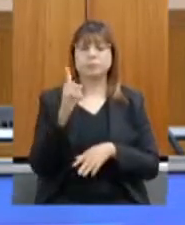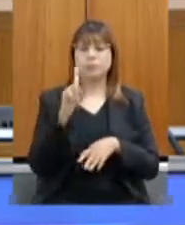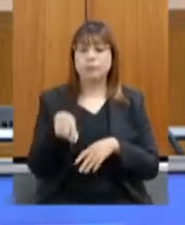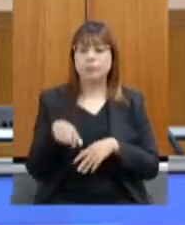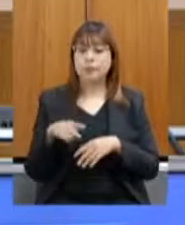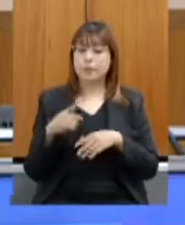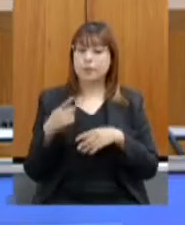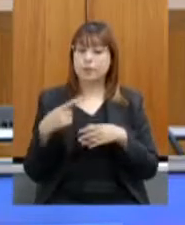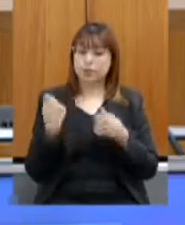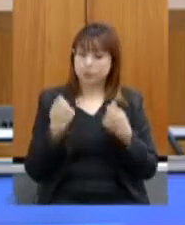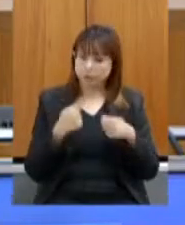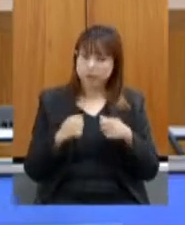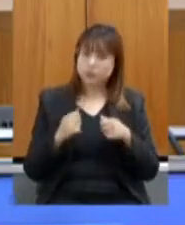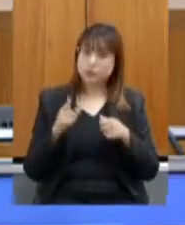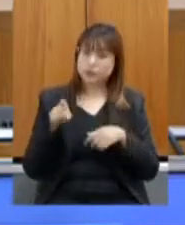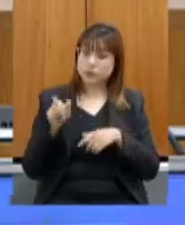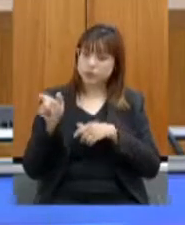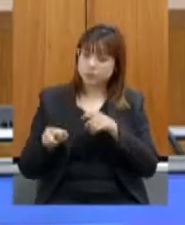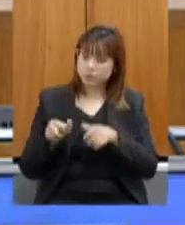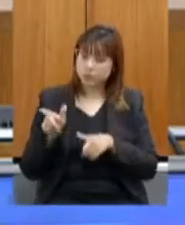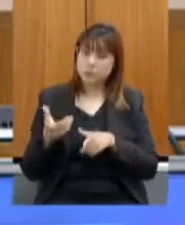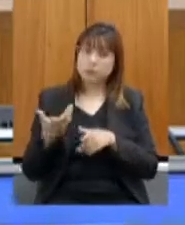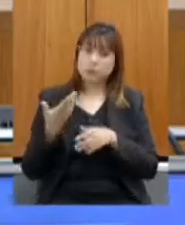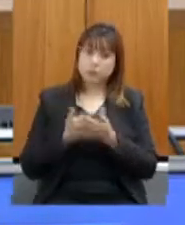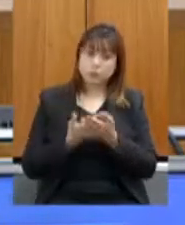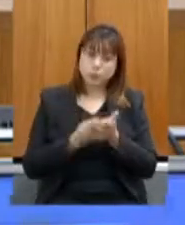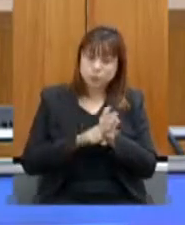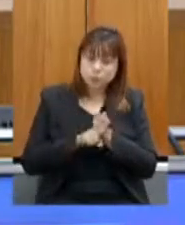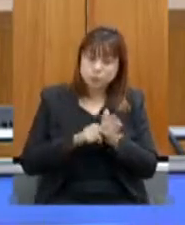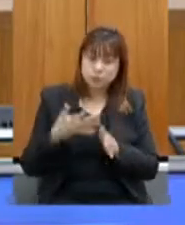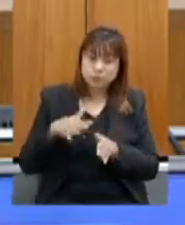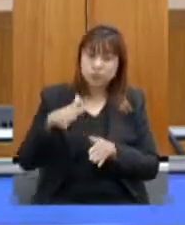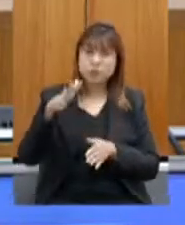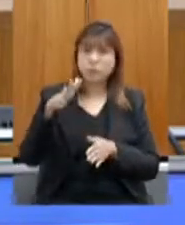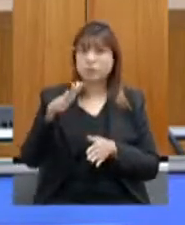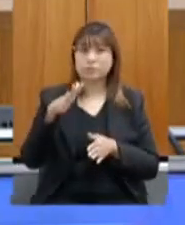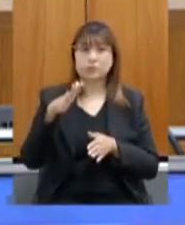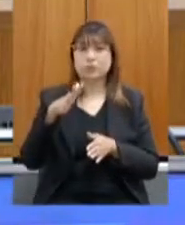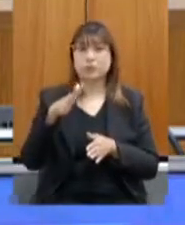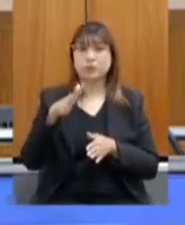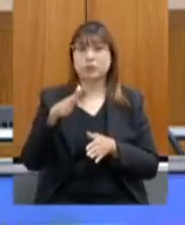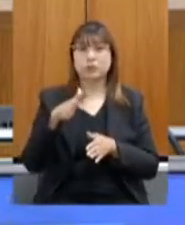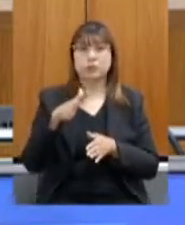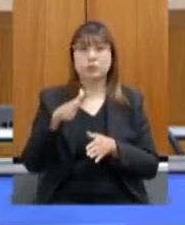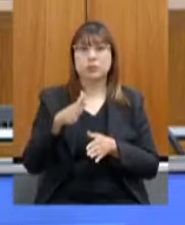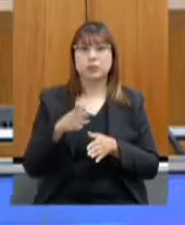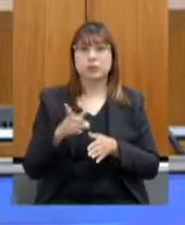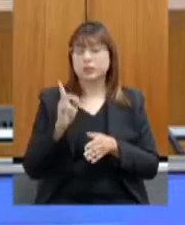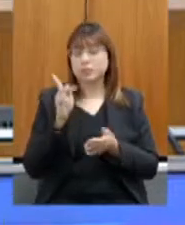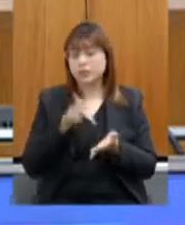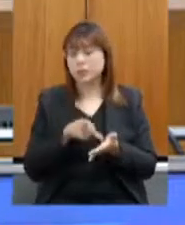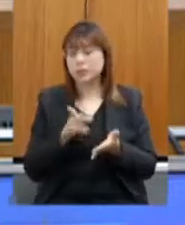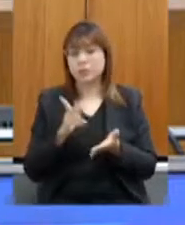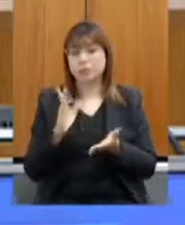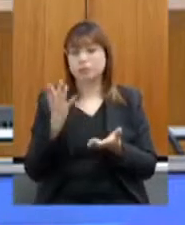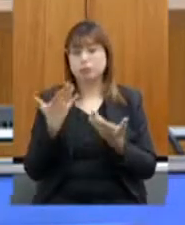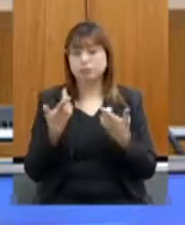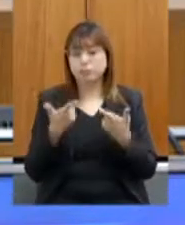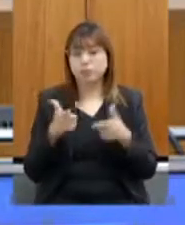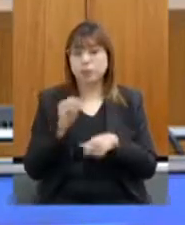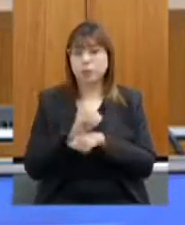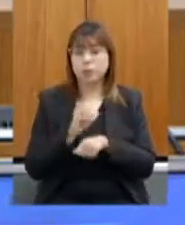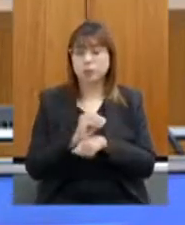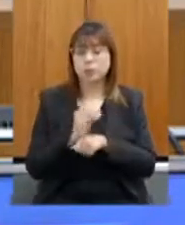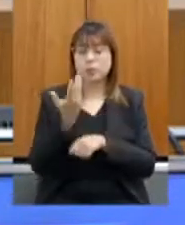estudos caríssimos do produtor que não se revertem efetivamente à preservação ambiental então por isso que a gente tem que